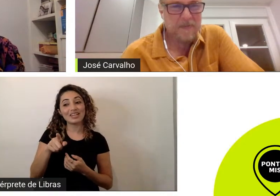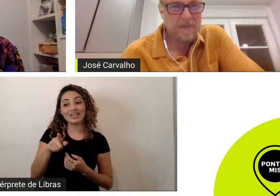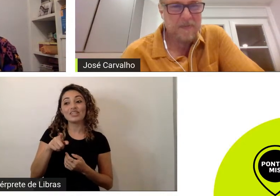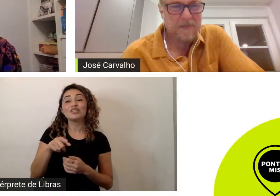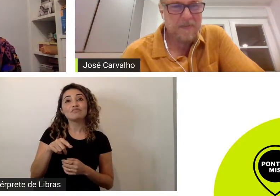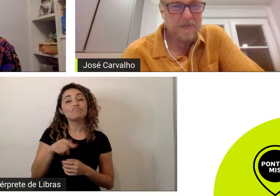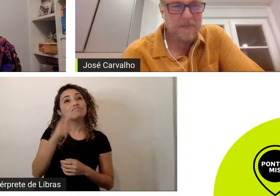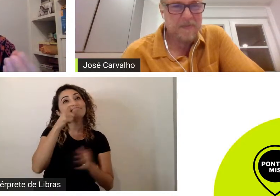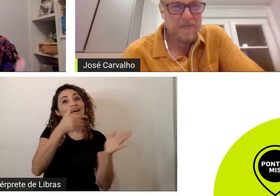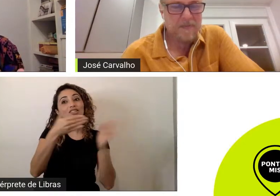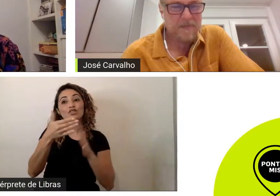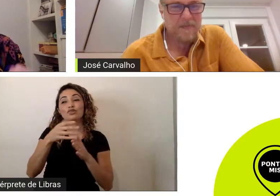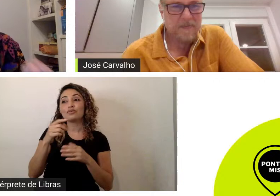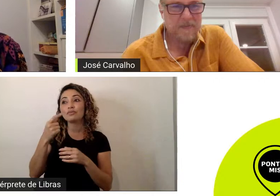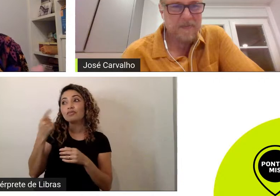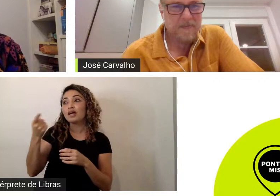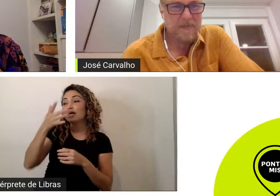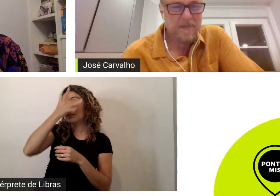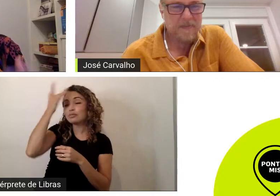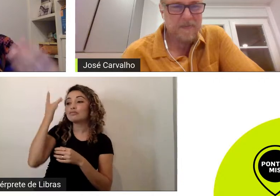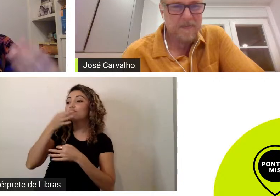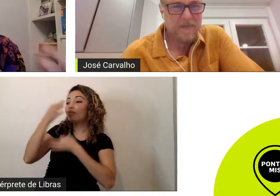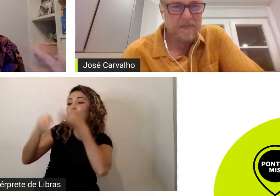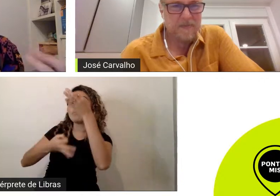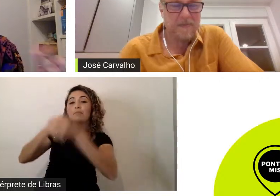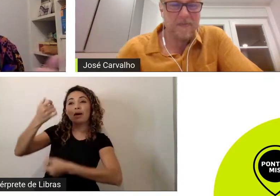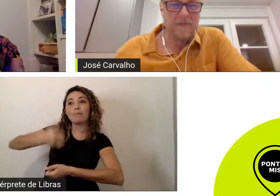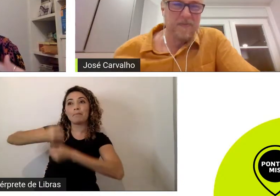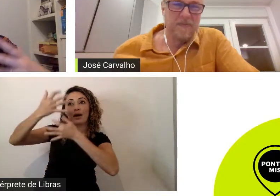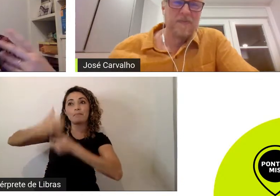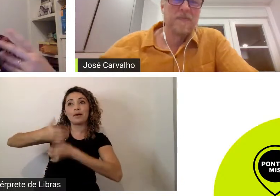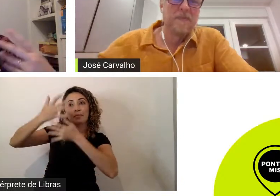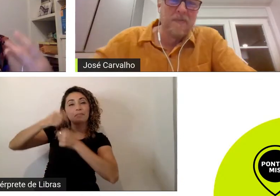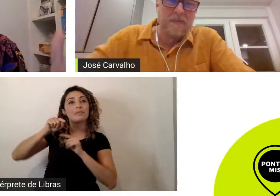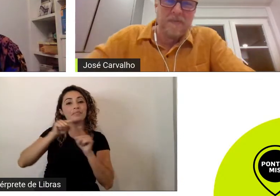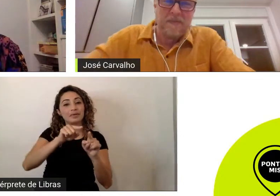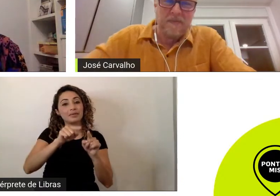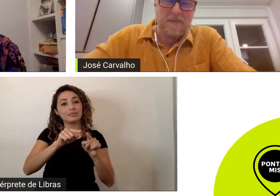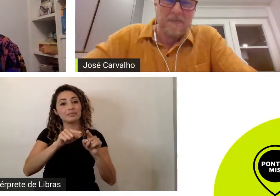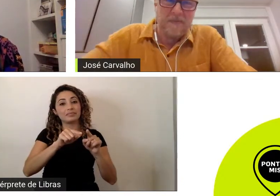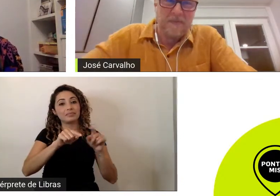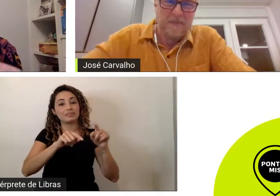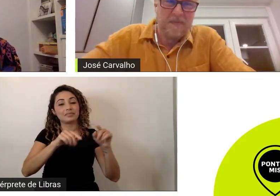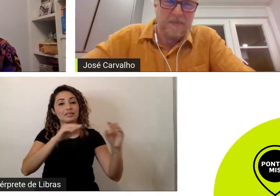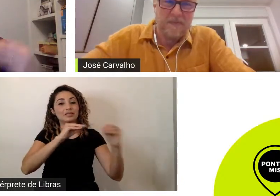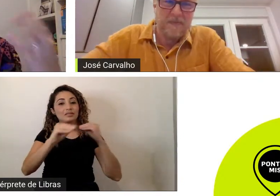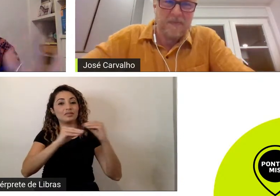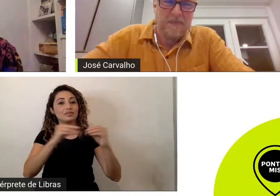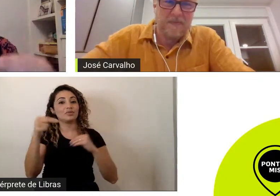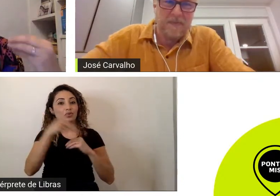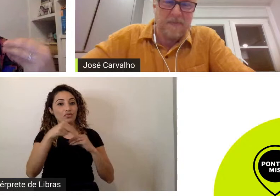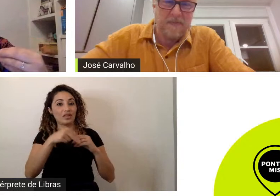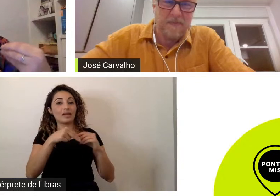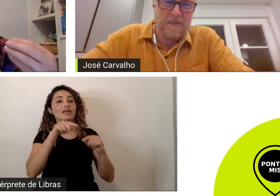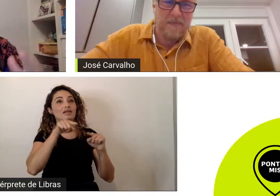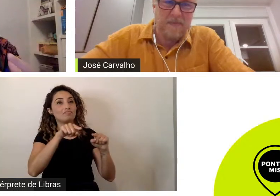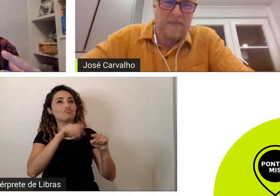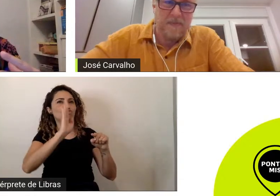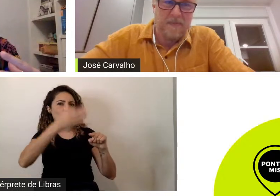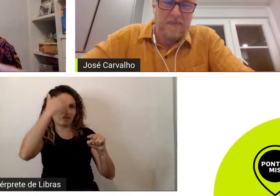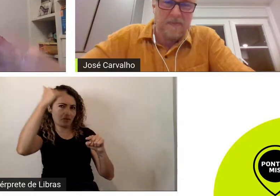em relação a uma estrutura que é a estrutura da novela que já é conhecida e detestada por muitos e que ficou